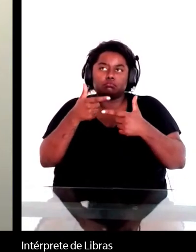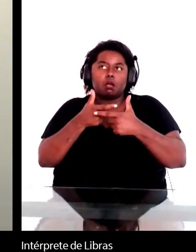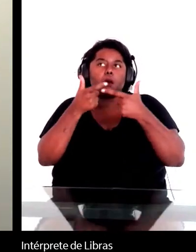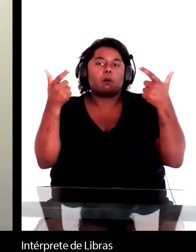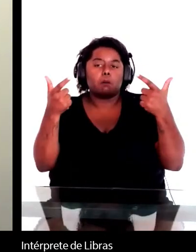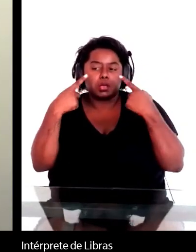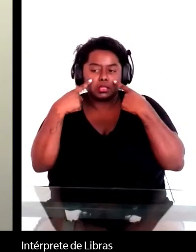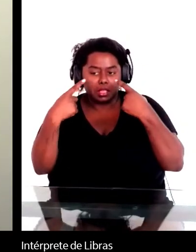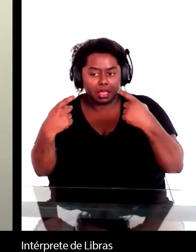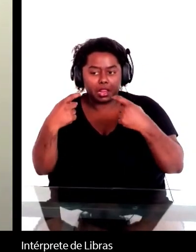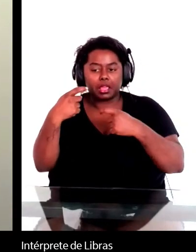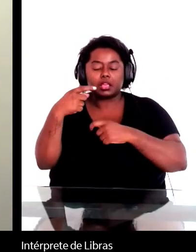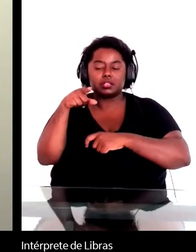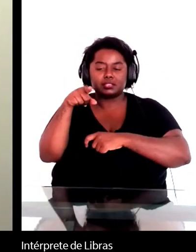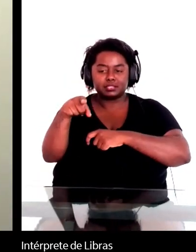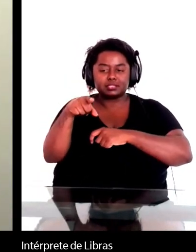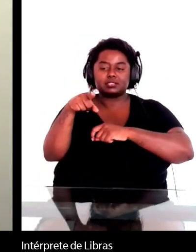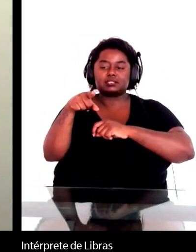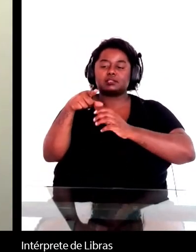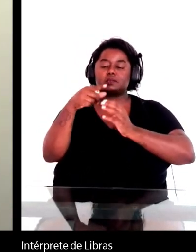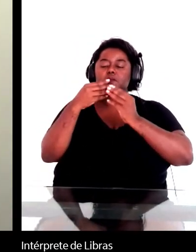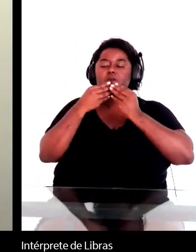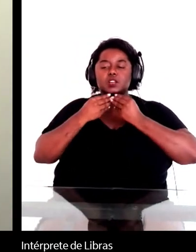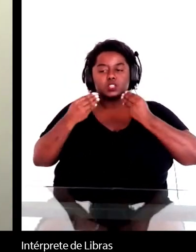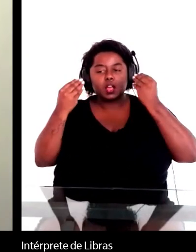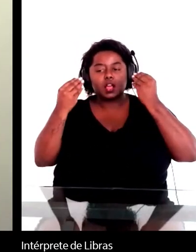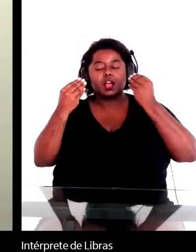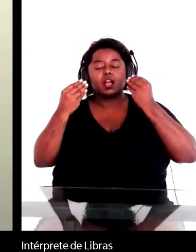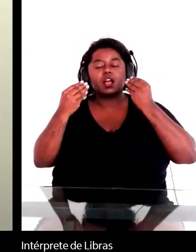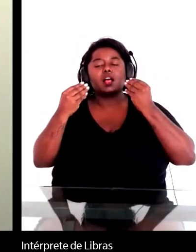da traição dos vários